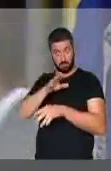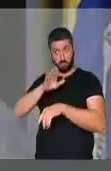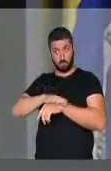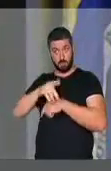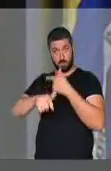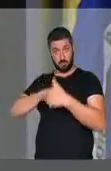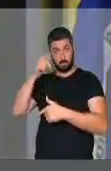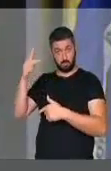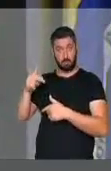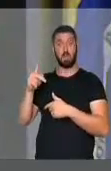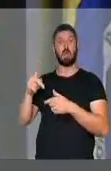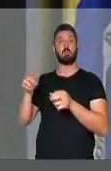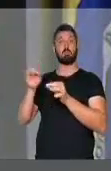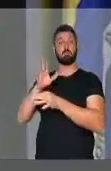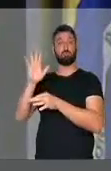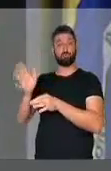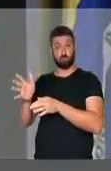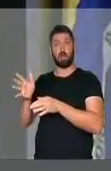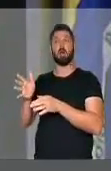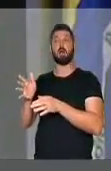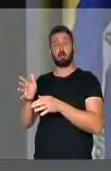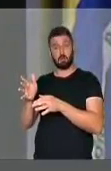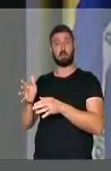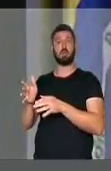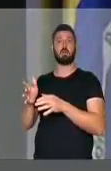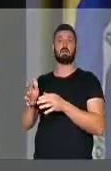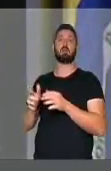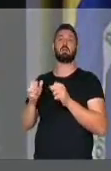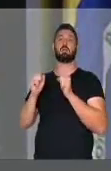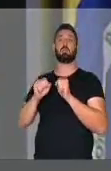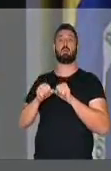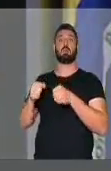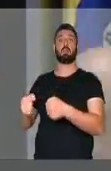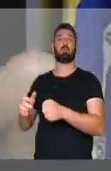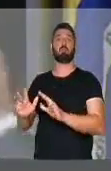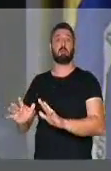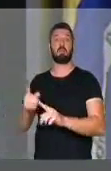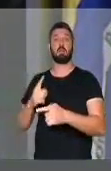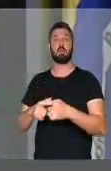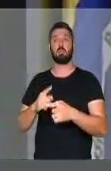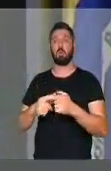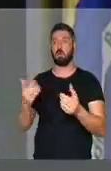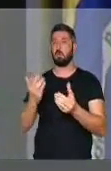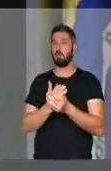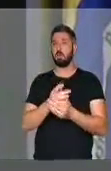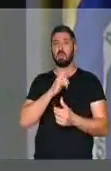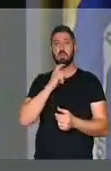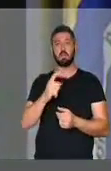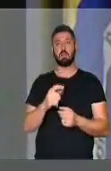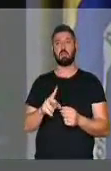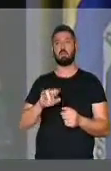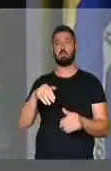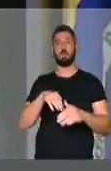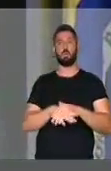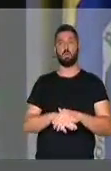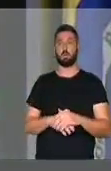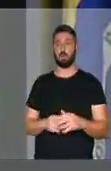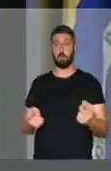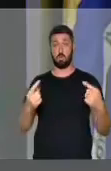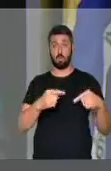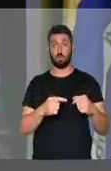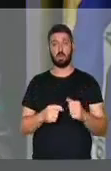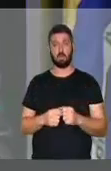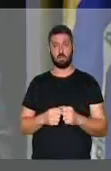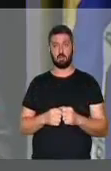mandato e depois que ele terminar o mandato ele vai ter a oportunidade de se defender, porque nenhum processo do presidente Temer será arquivado. Pelo